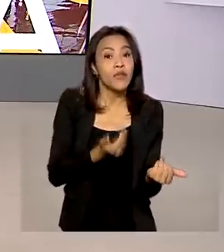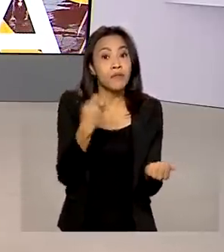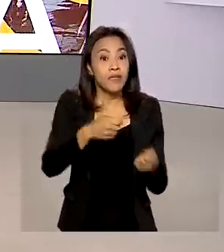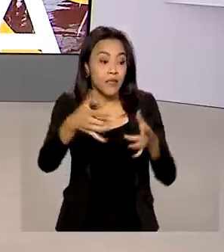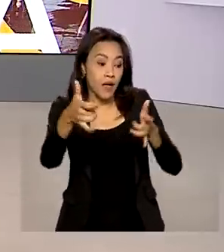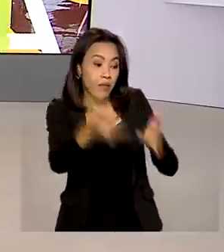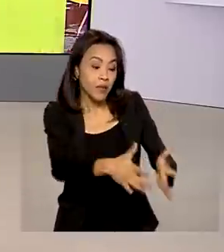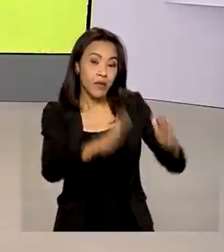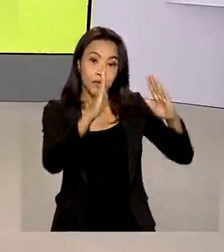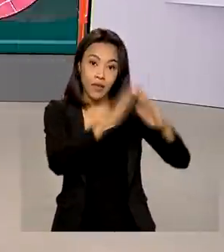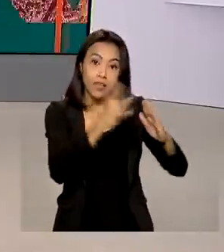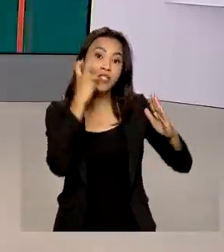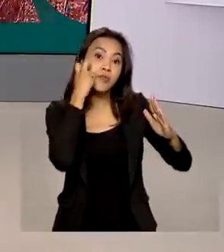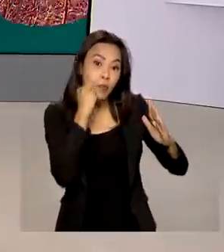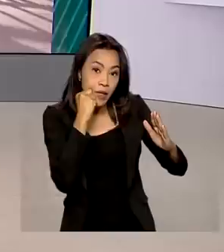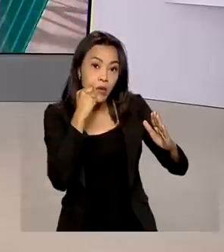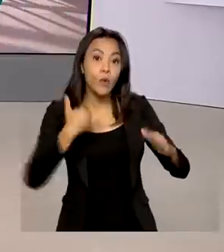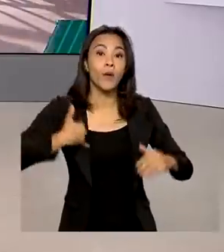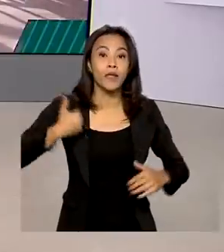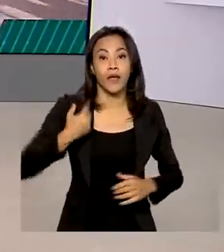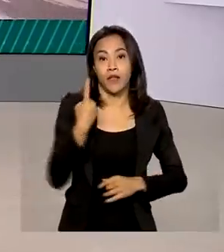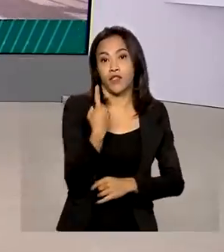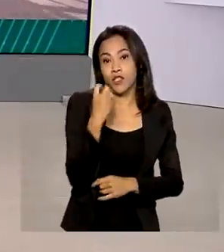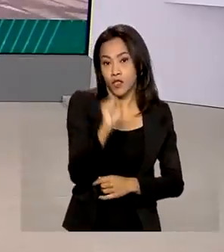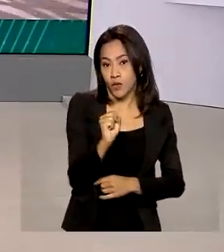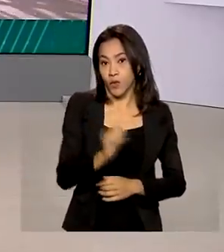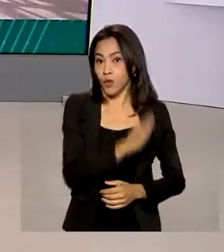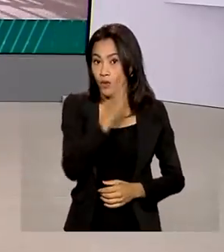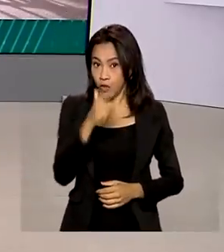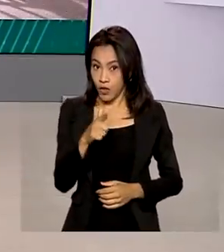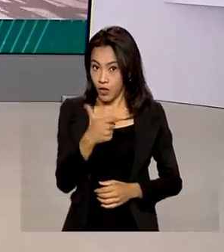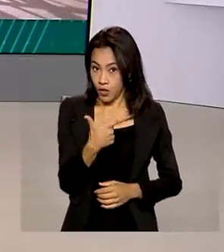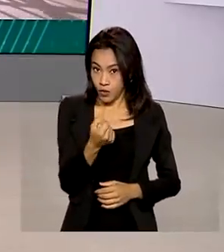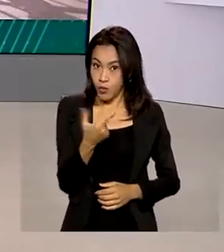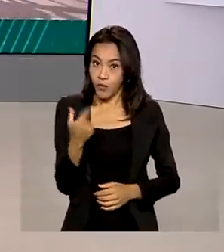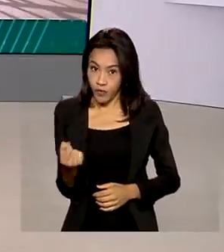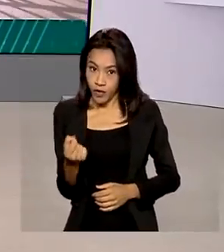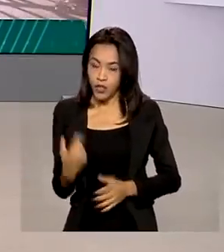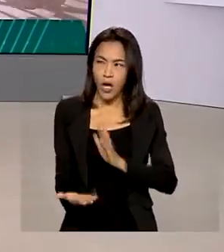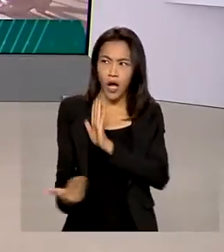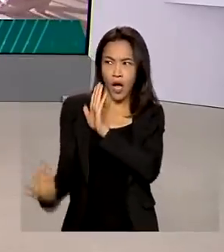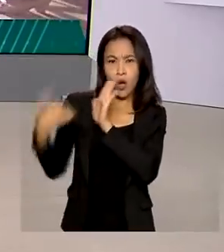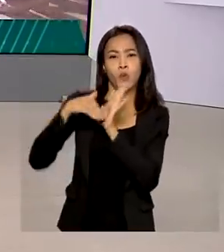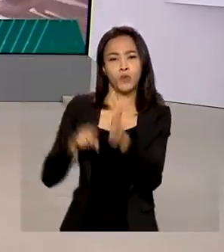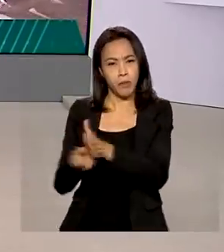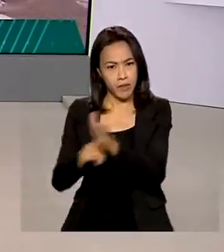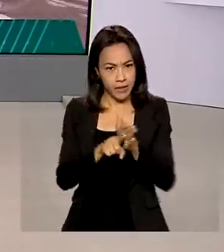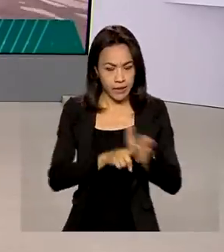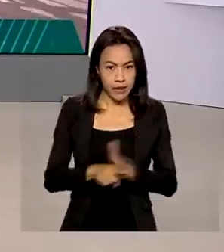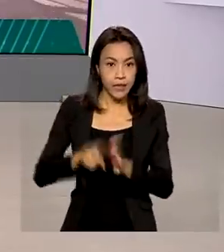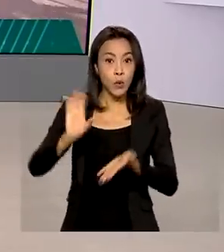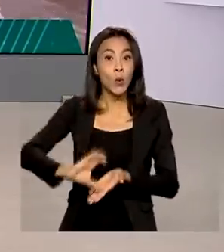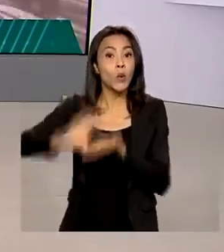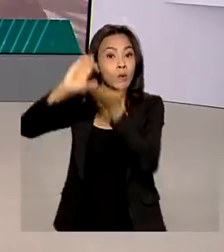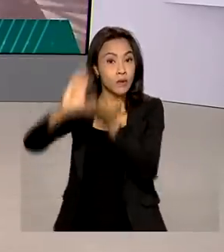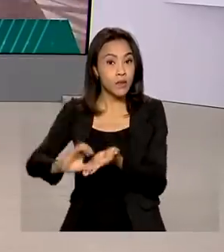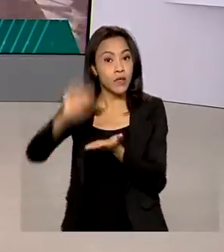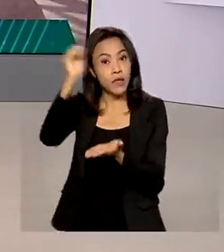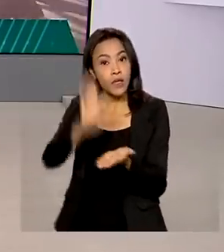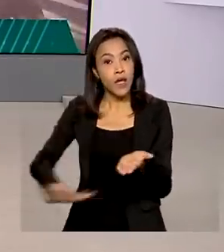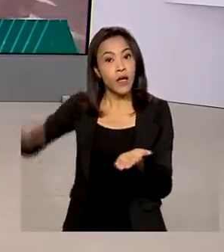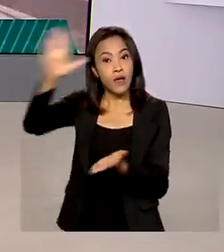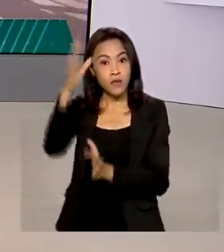ao completarem 18 anos. Em 2020, última pesquisa realizada pelo Conselho Nacional de Justiça, cerca de 3 mil